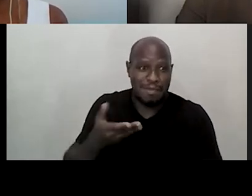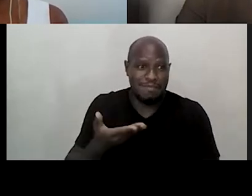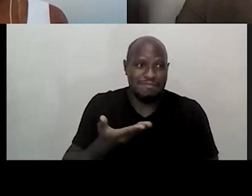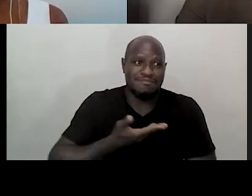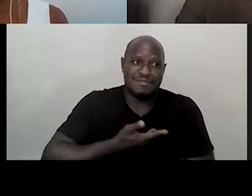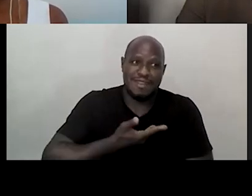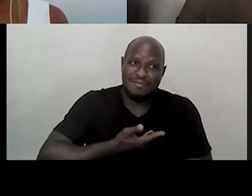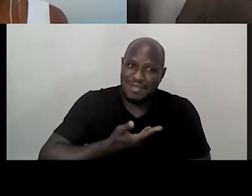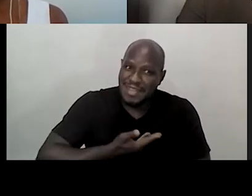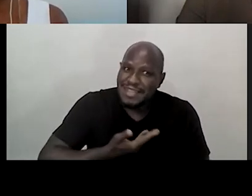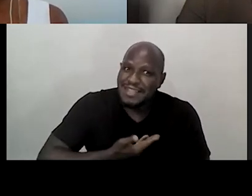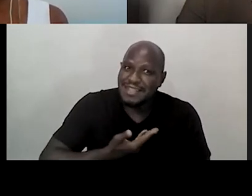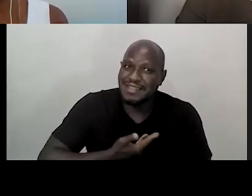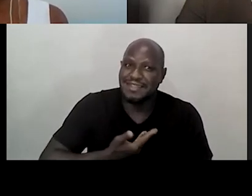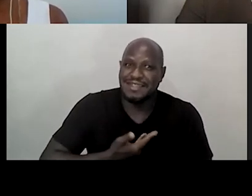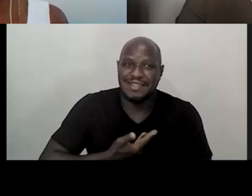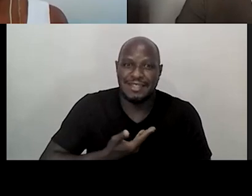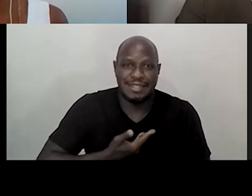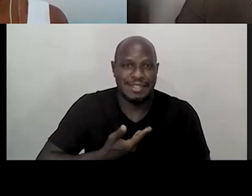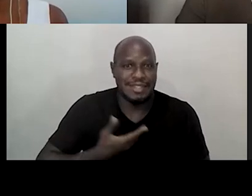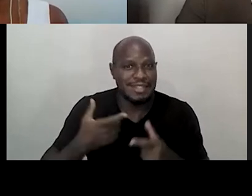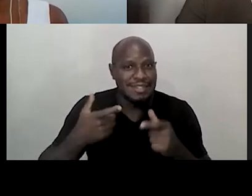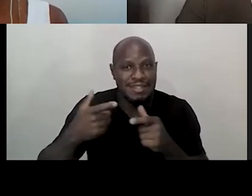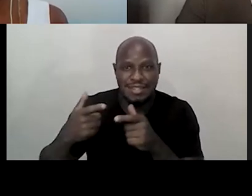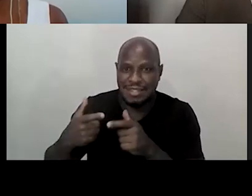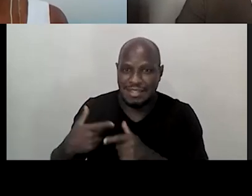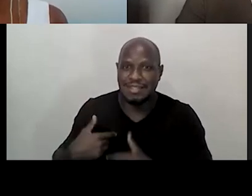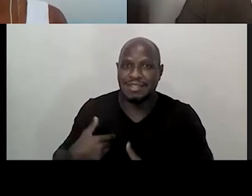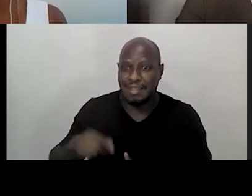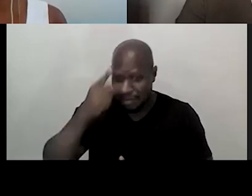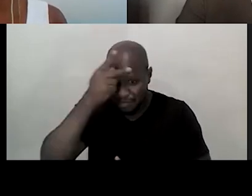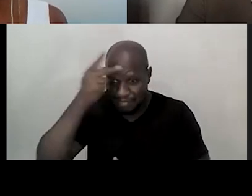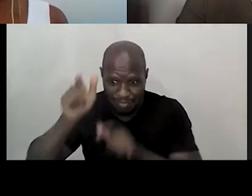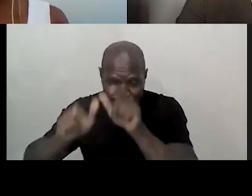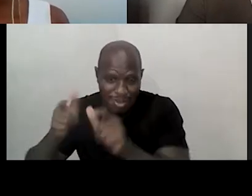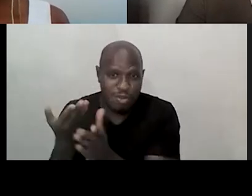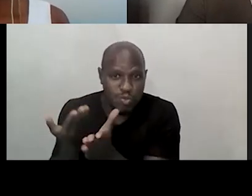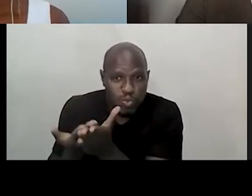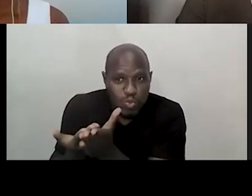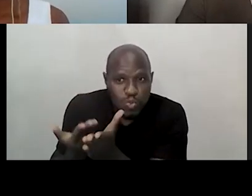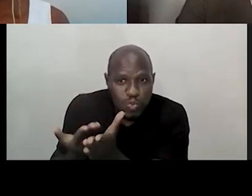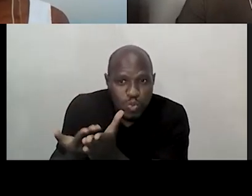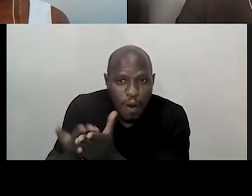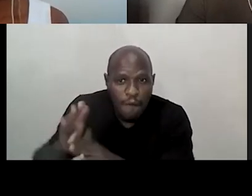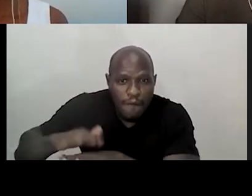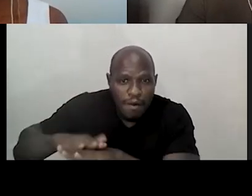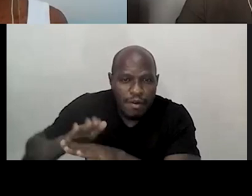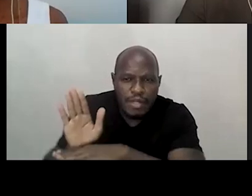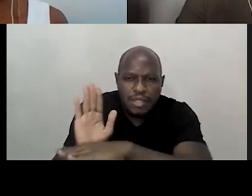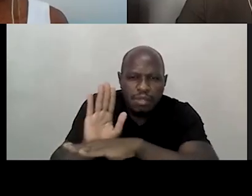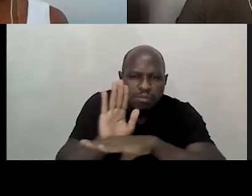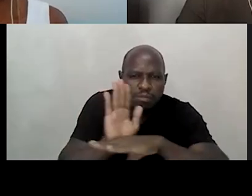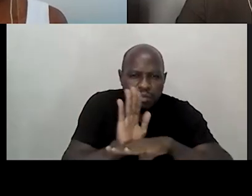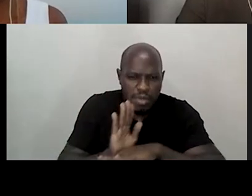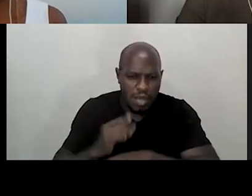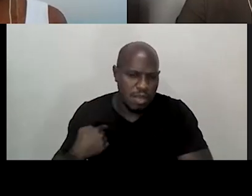terrenhamente, não, o lugar de audiovisual é para quem estuda audiovisual, para quem faz cinema, nós não estamos